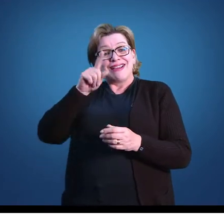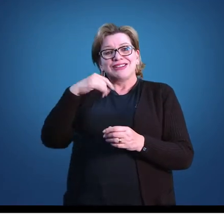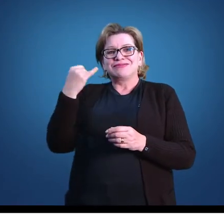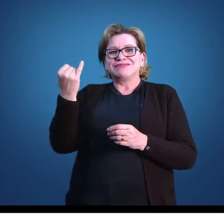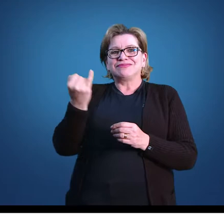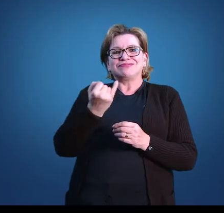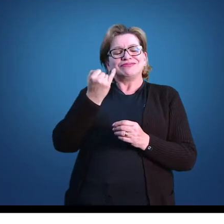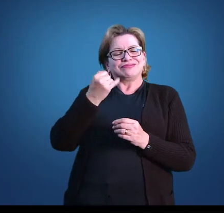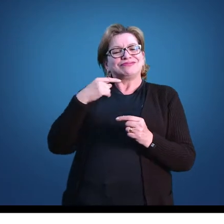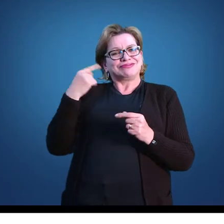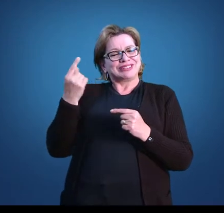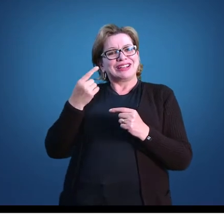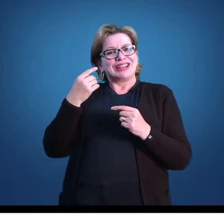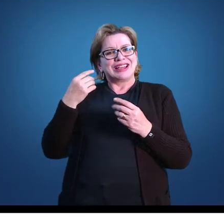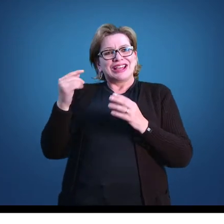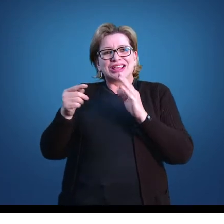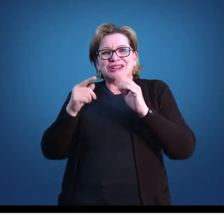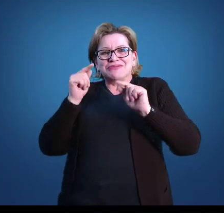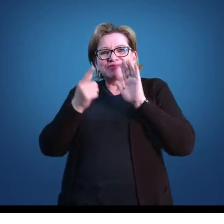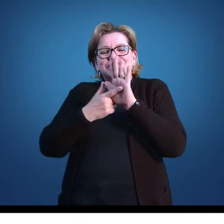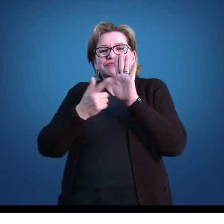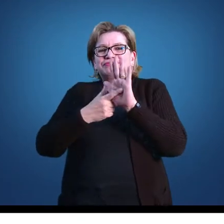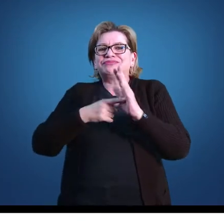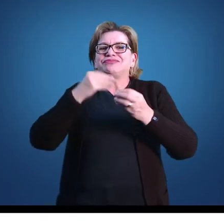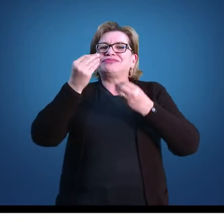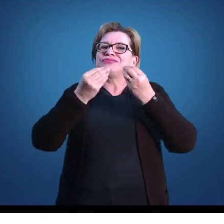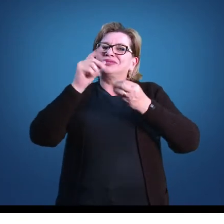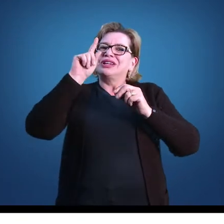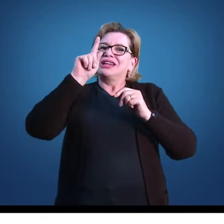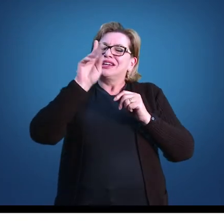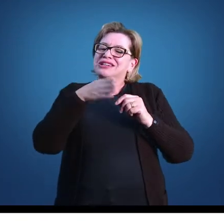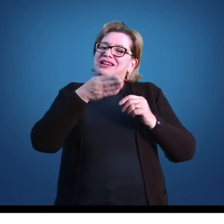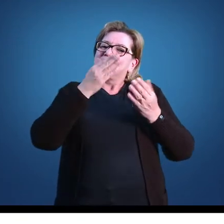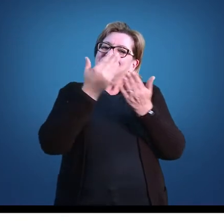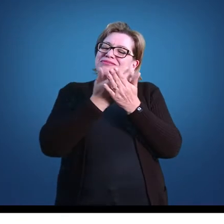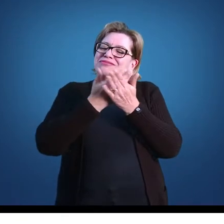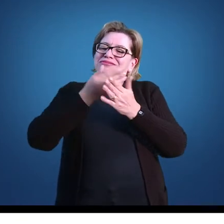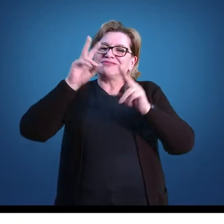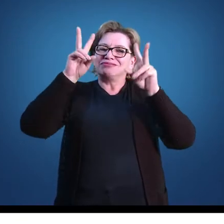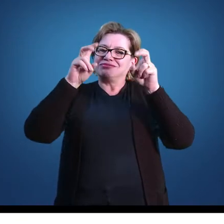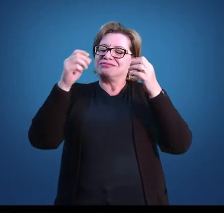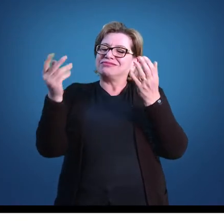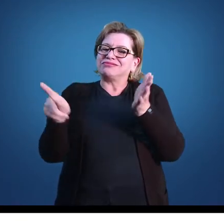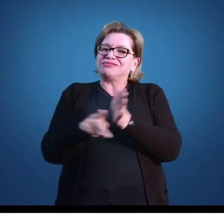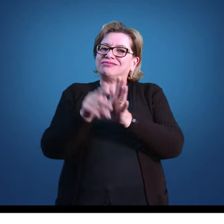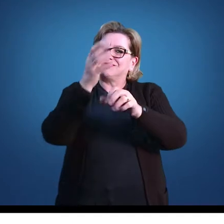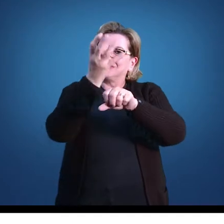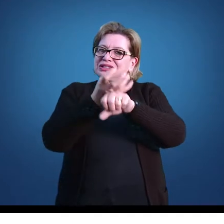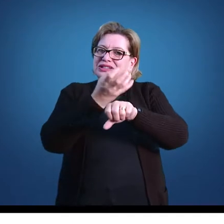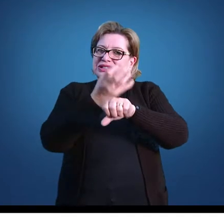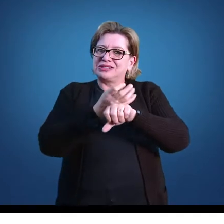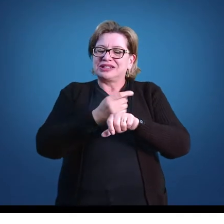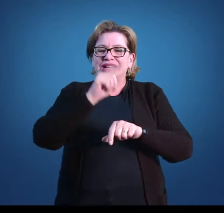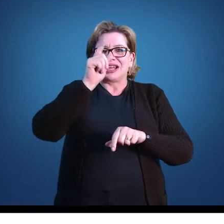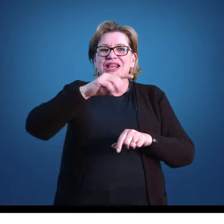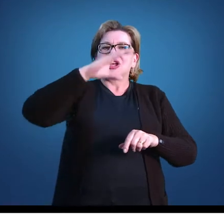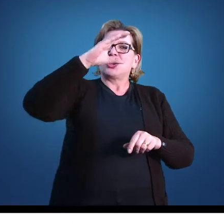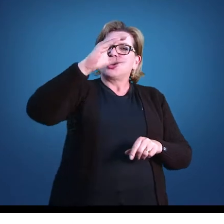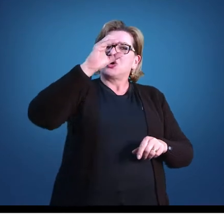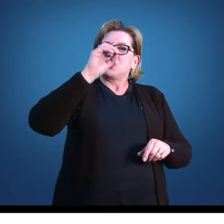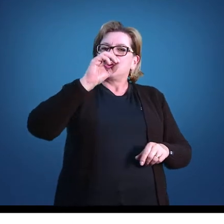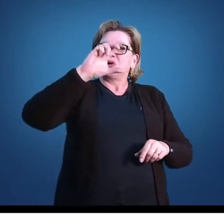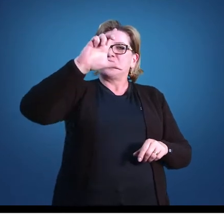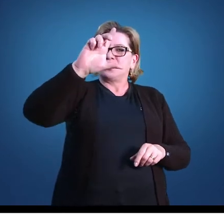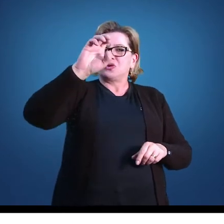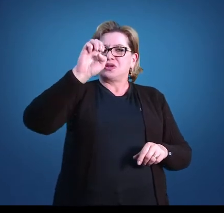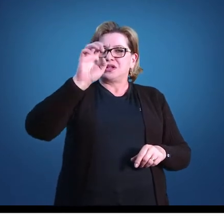pode relacionar com as dimensões do planejamento que nós vimos nos nossos conteúdos da disciplina, que diz respeito à dimensão coletiva, que é o